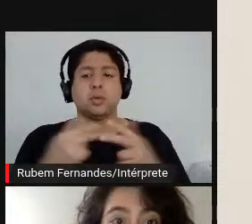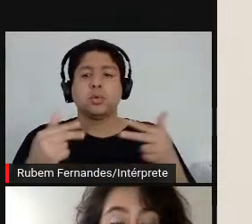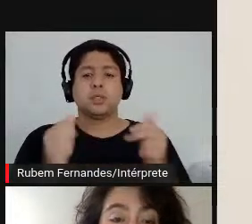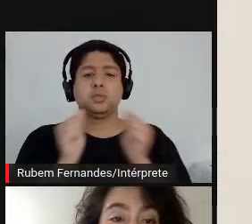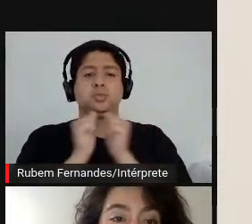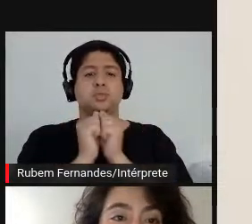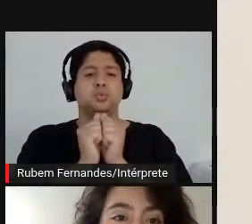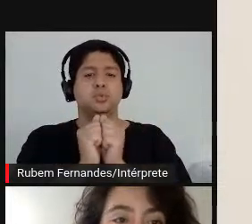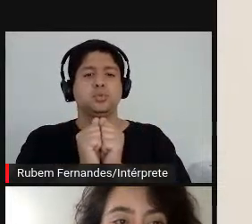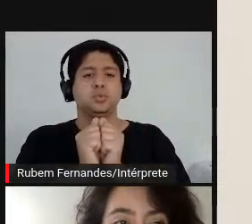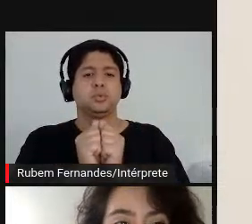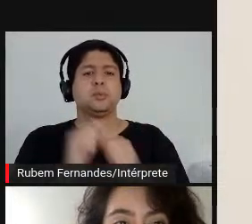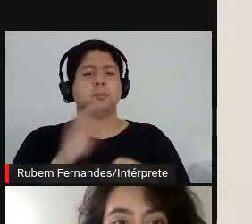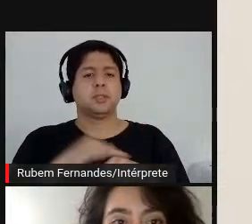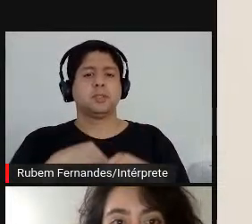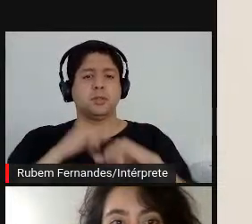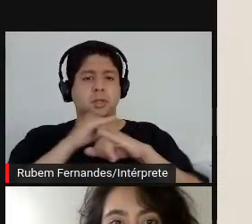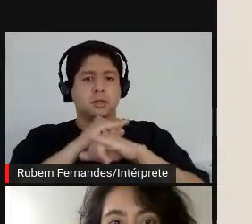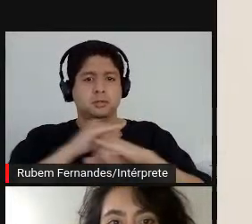Então, coloquei esse anúncio